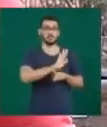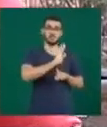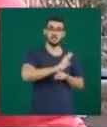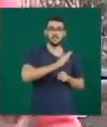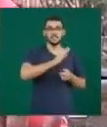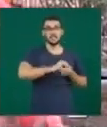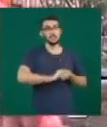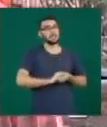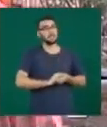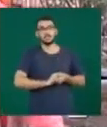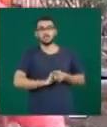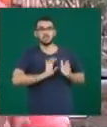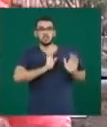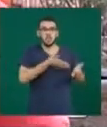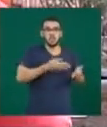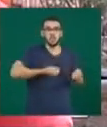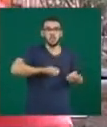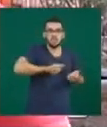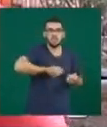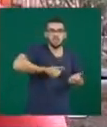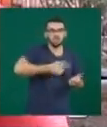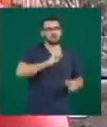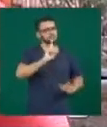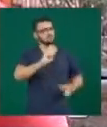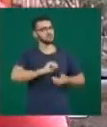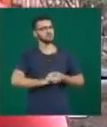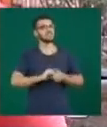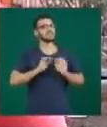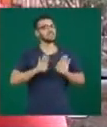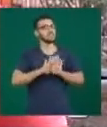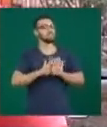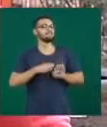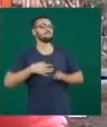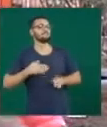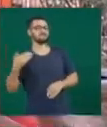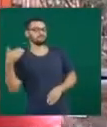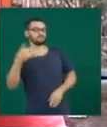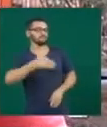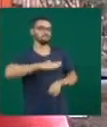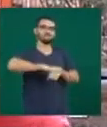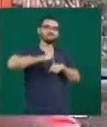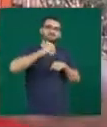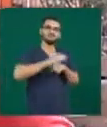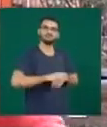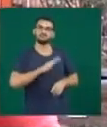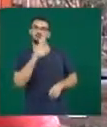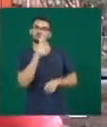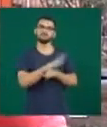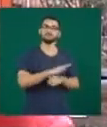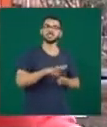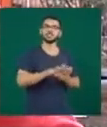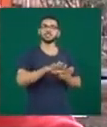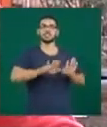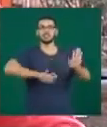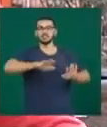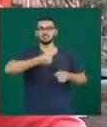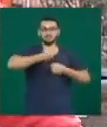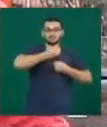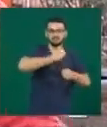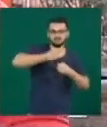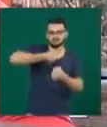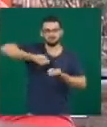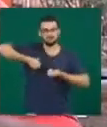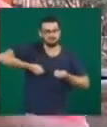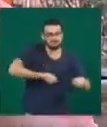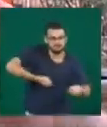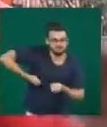necessariamente com materiais, e sim com amor, carinho, né, para nos ajudar na higienização de canis, e